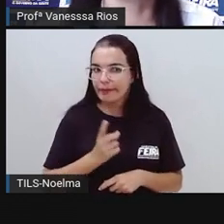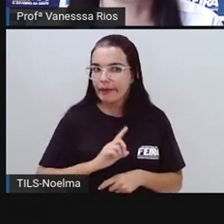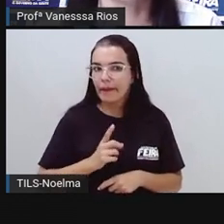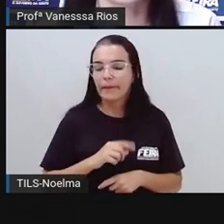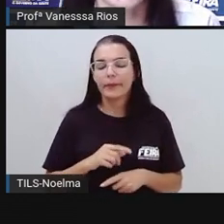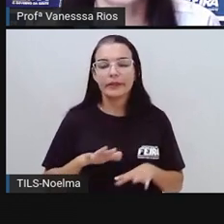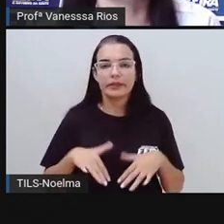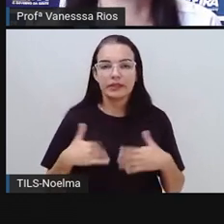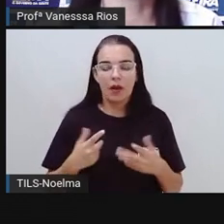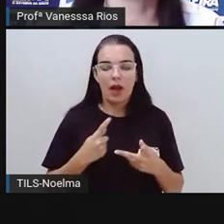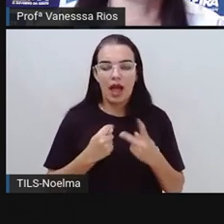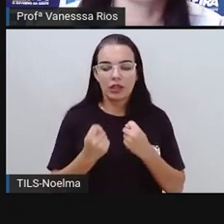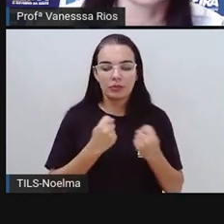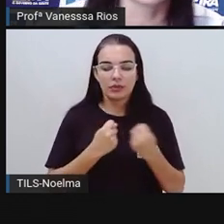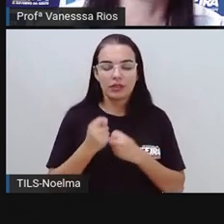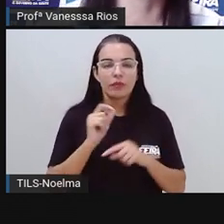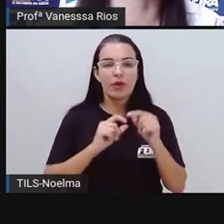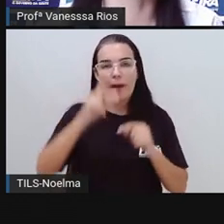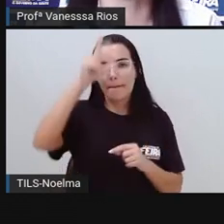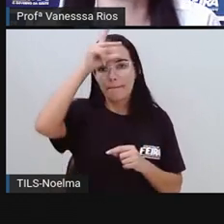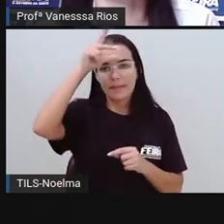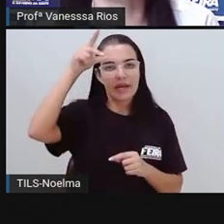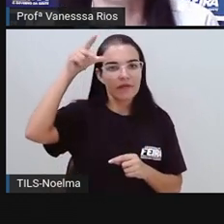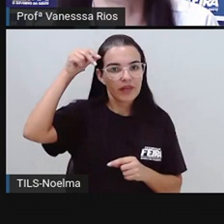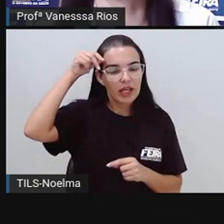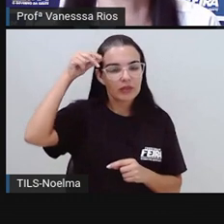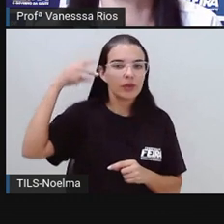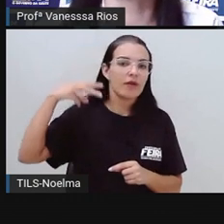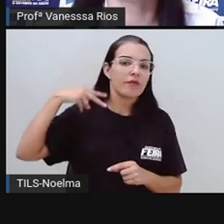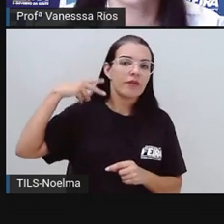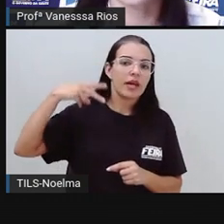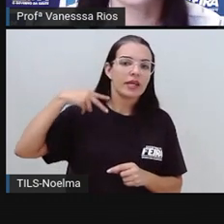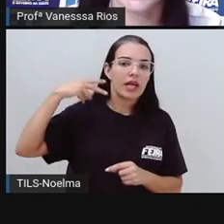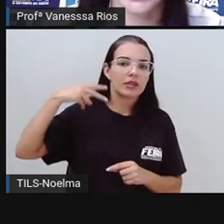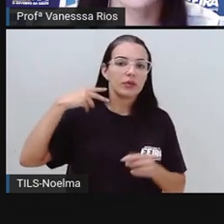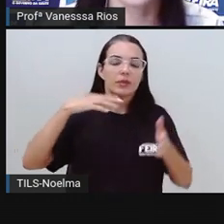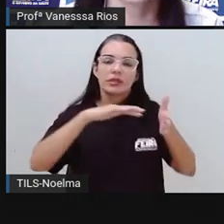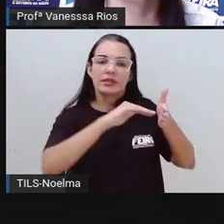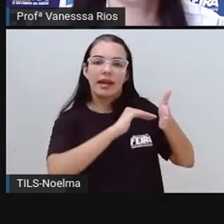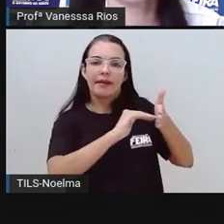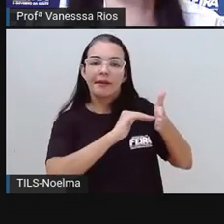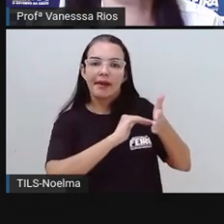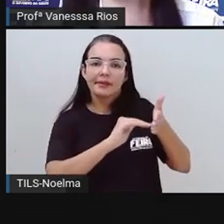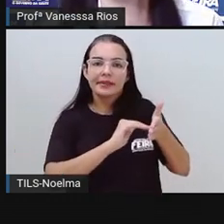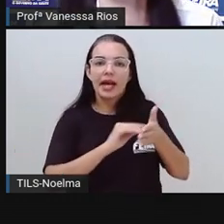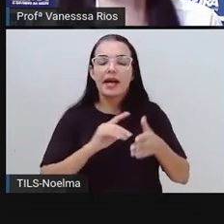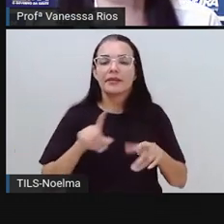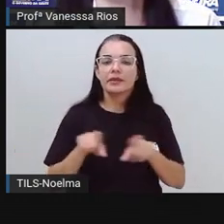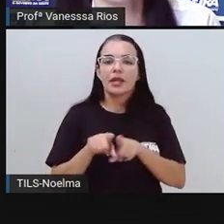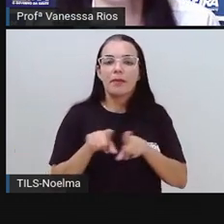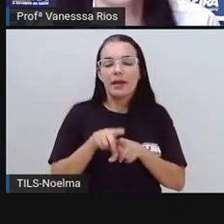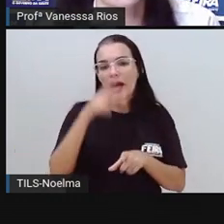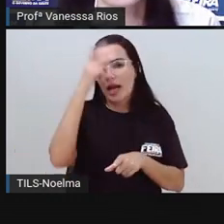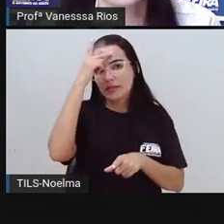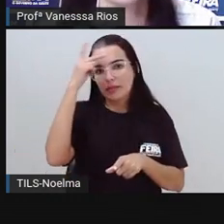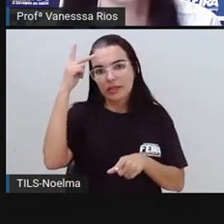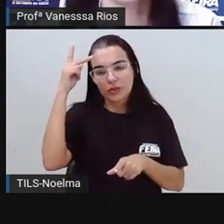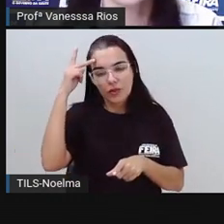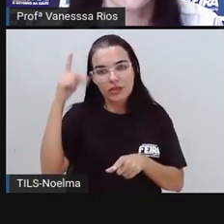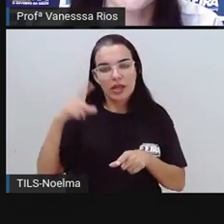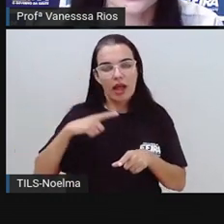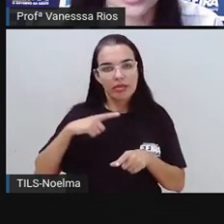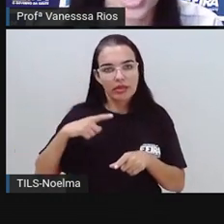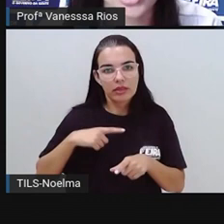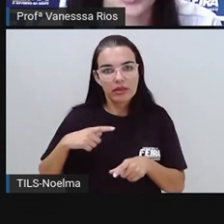é administrada pelo prefeito, pelos vereadores, pelos secretários e pelas pessoas que exercem essas